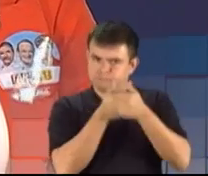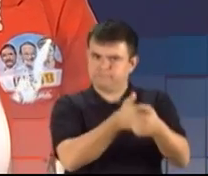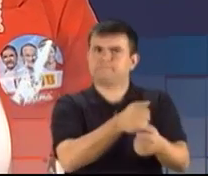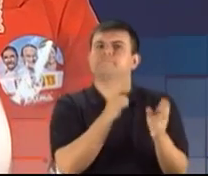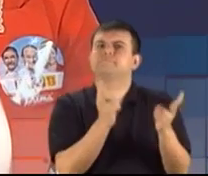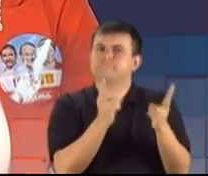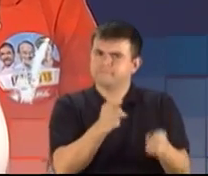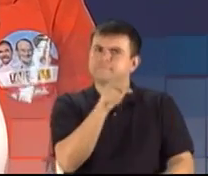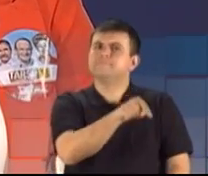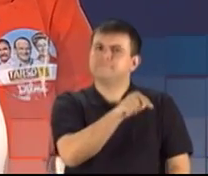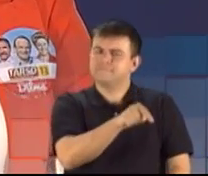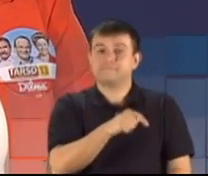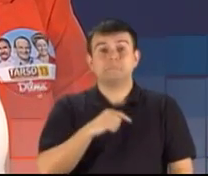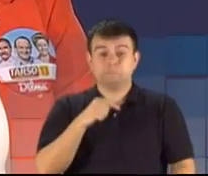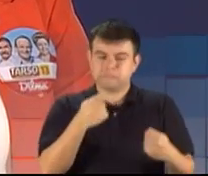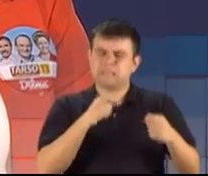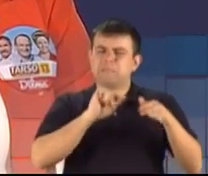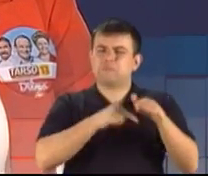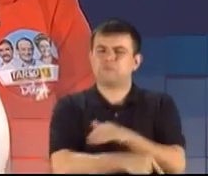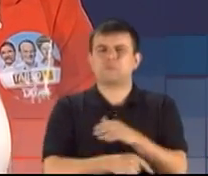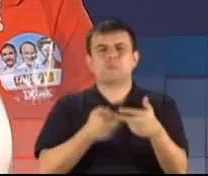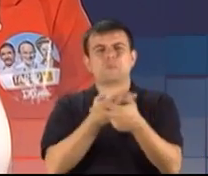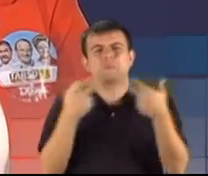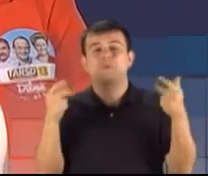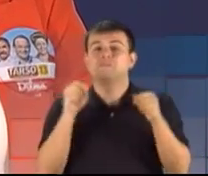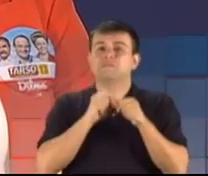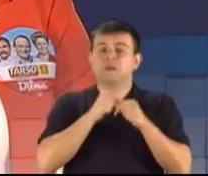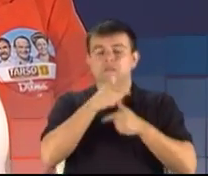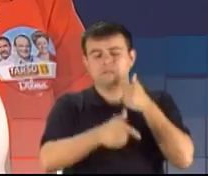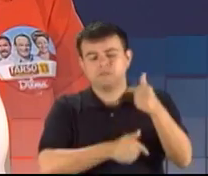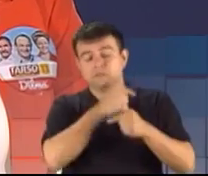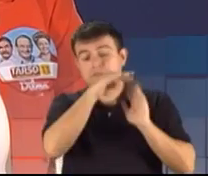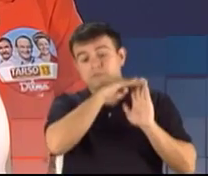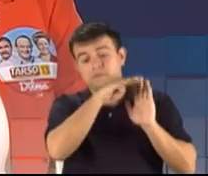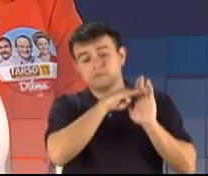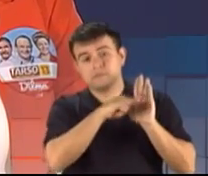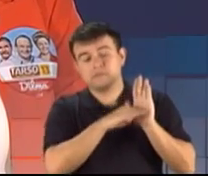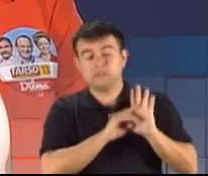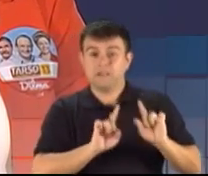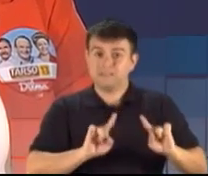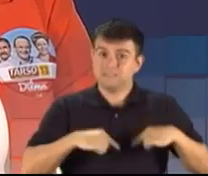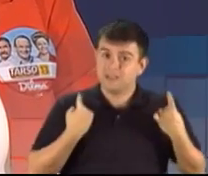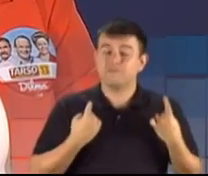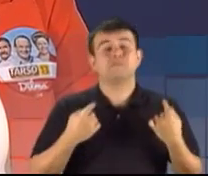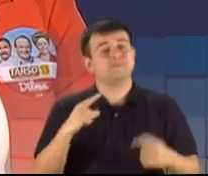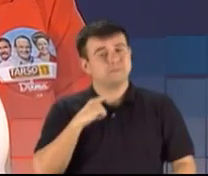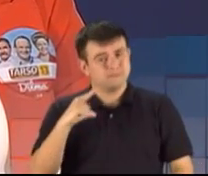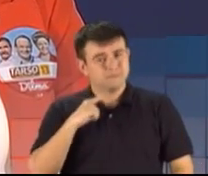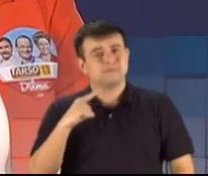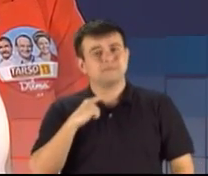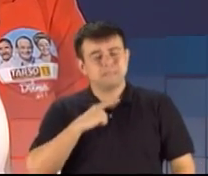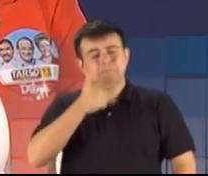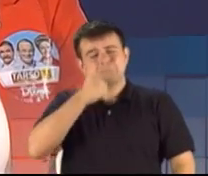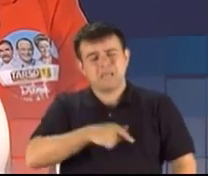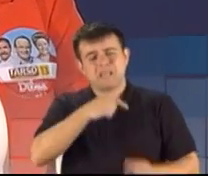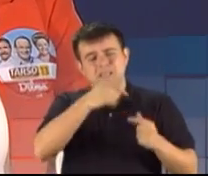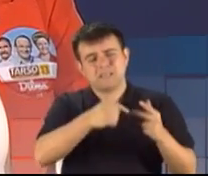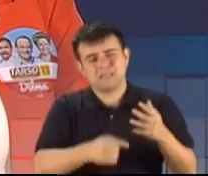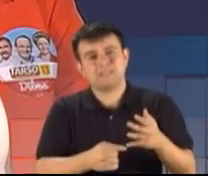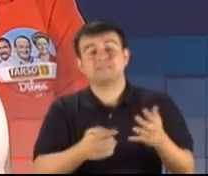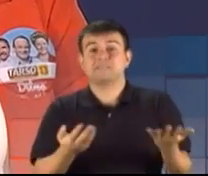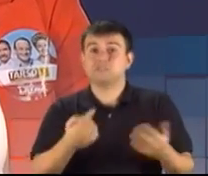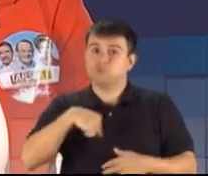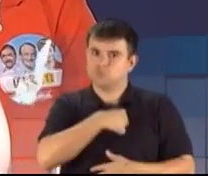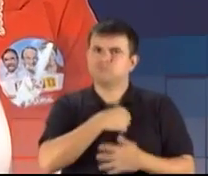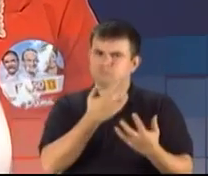Temos muitas coisas para fazer. Temos muitos desafios a enfrentar. E nós olhamos para frente. Queremos